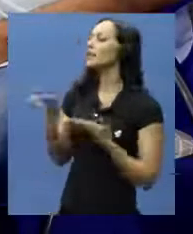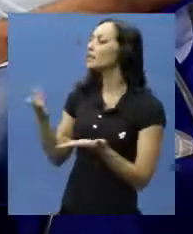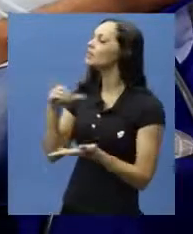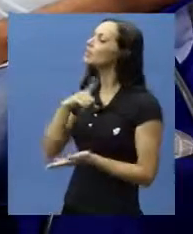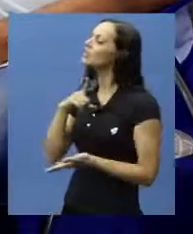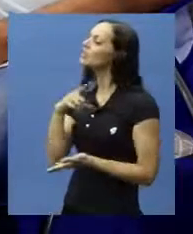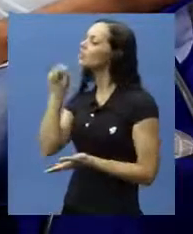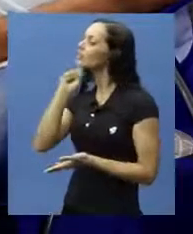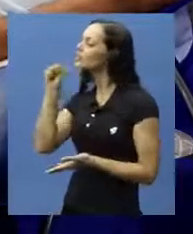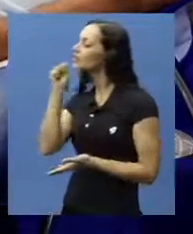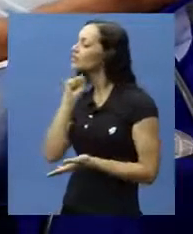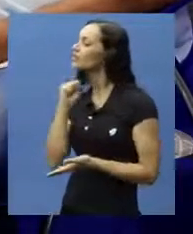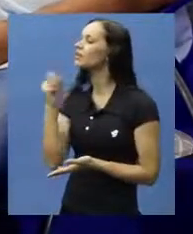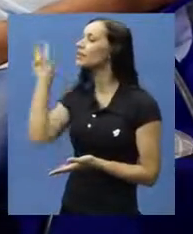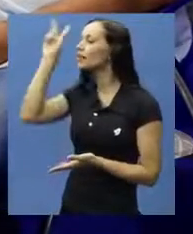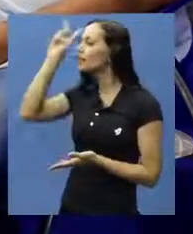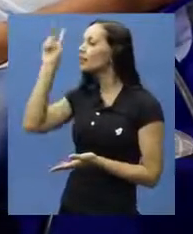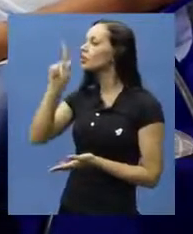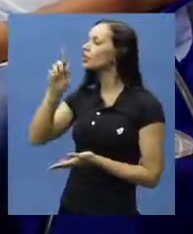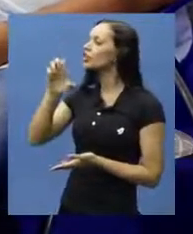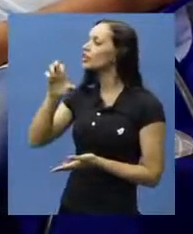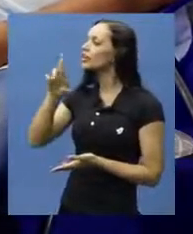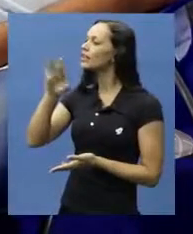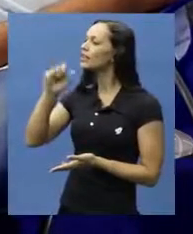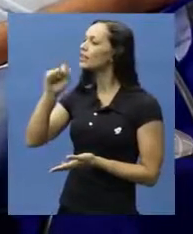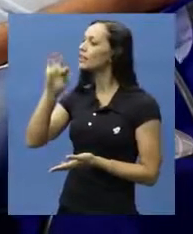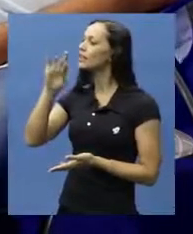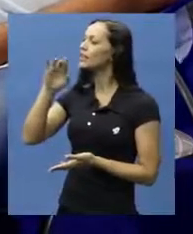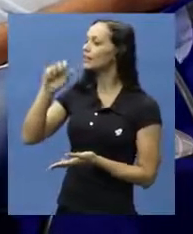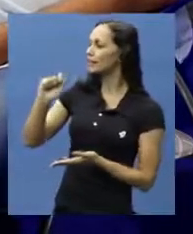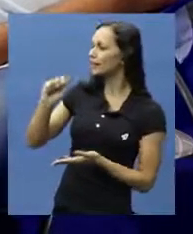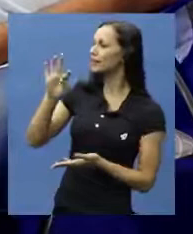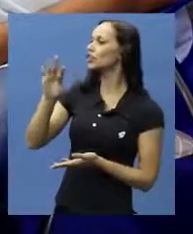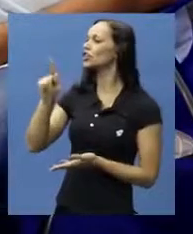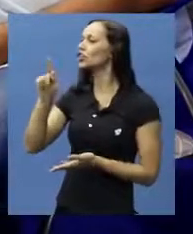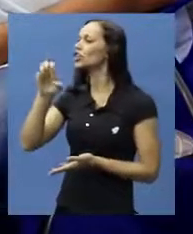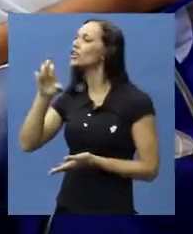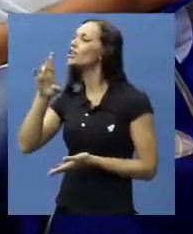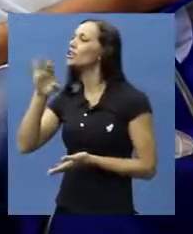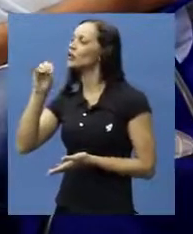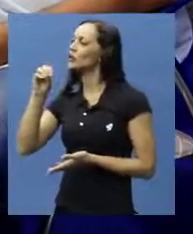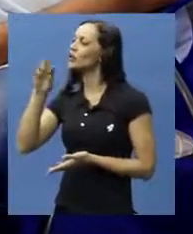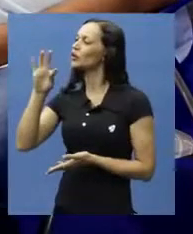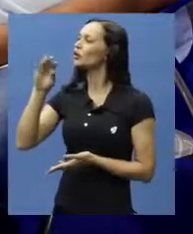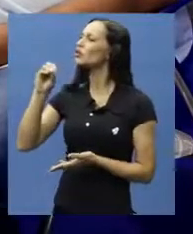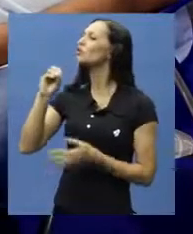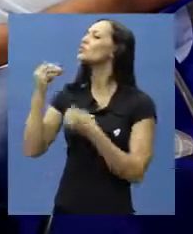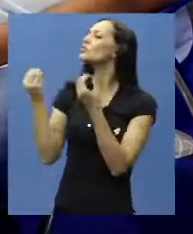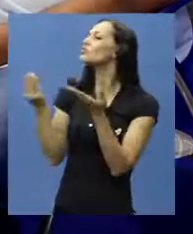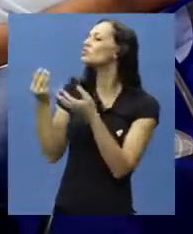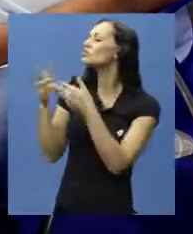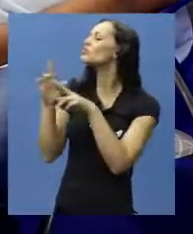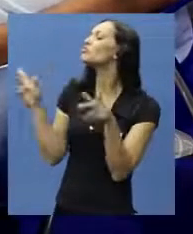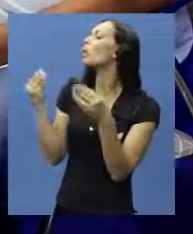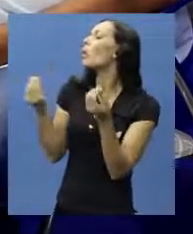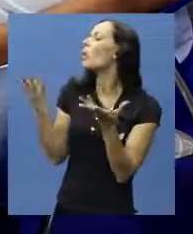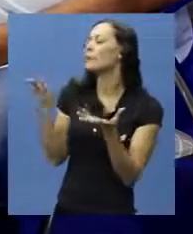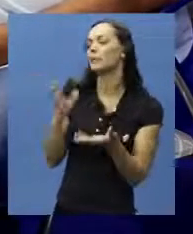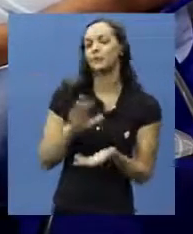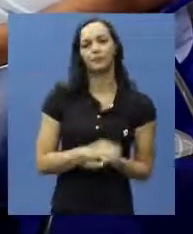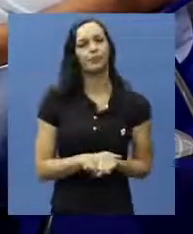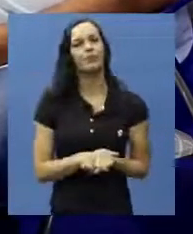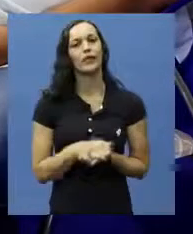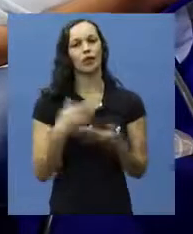quando a gente fala de envelhecimento, a gente vem logo falando, lembra da geriatria e da gerontologia. O senhor poderia diferenciar a gerontologia de